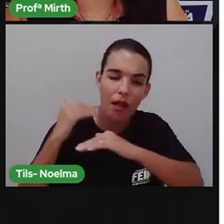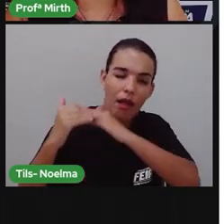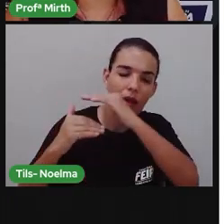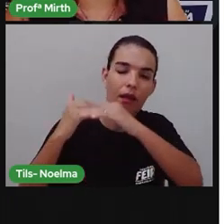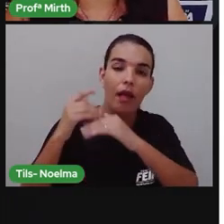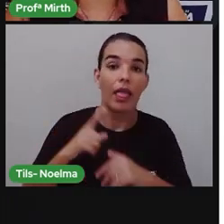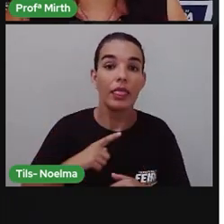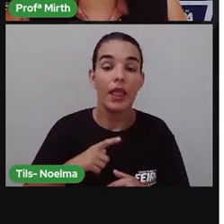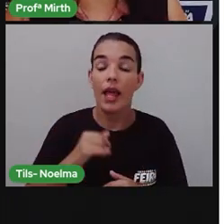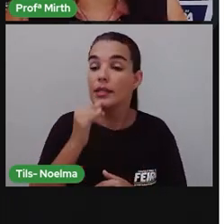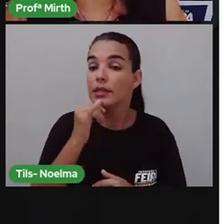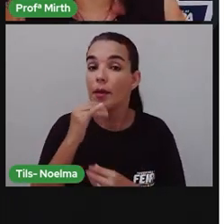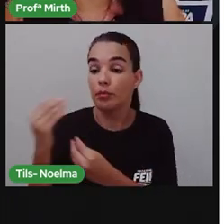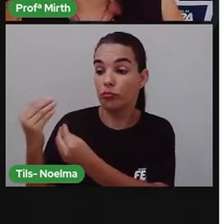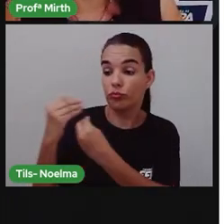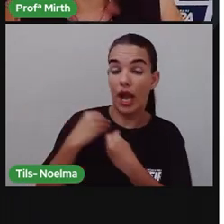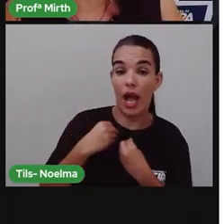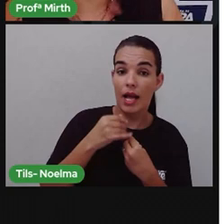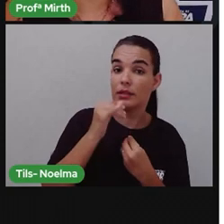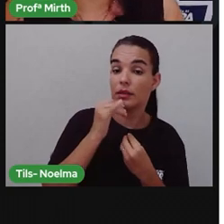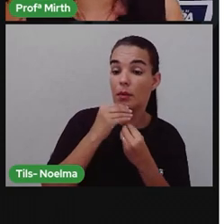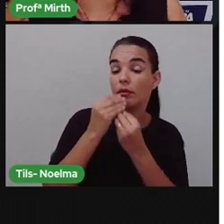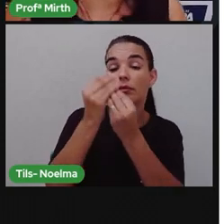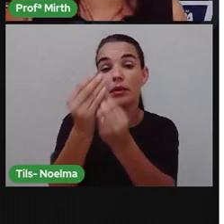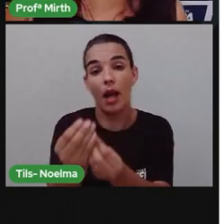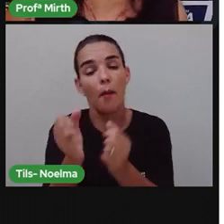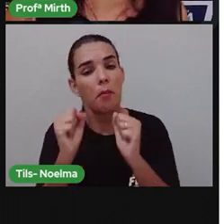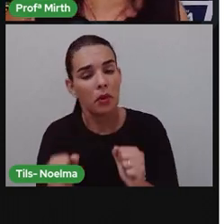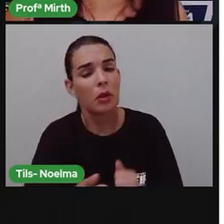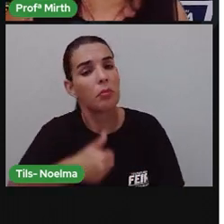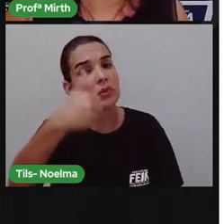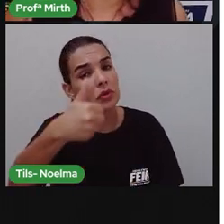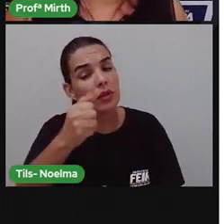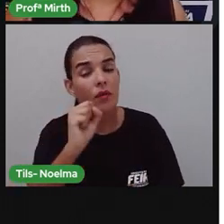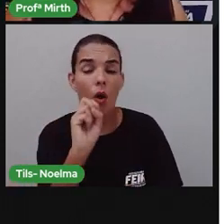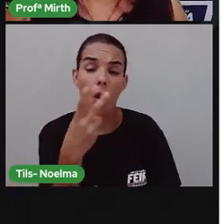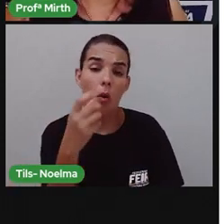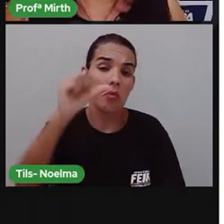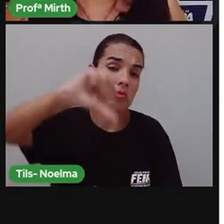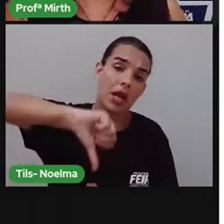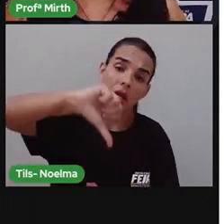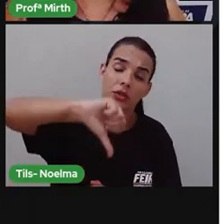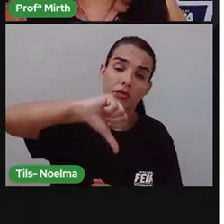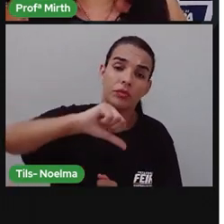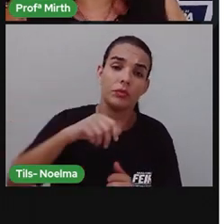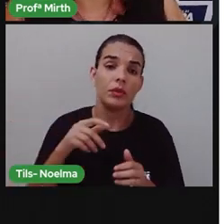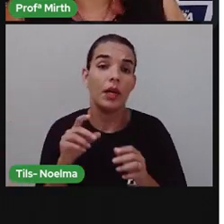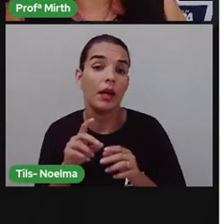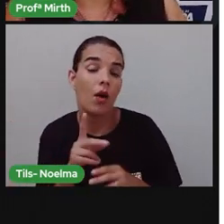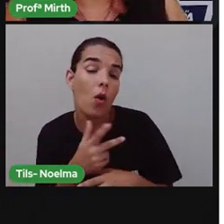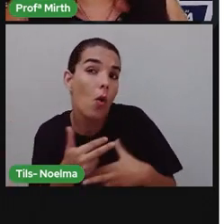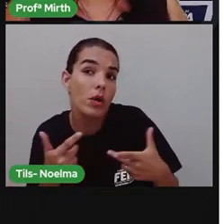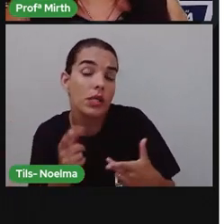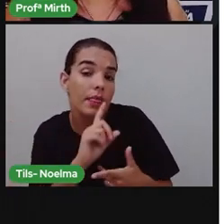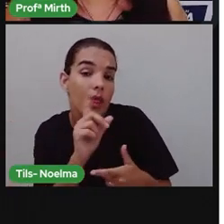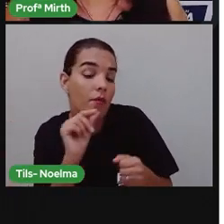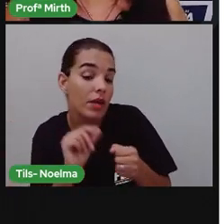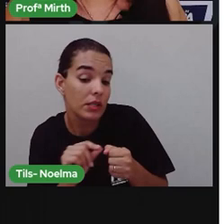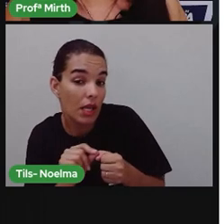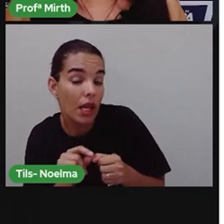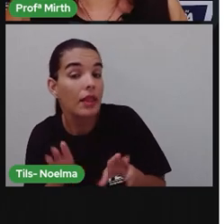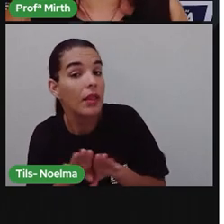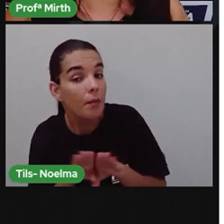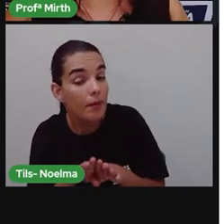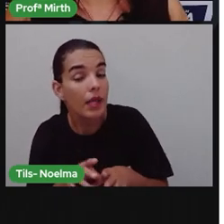de exemplo pra gente. Esses exemplos, eles podem ser positivos ou eles podem ser negativos, né? Assim, coisas pra gente não fazer ou coisas pra gente